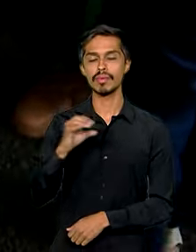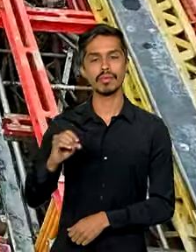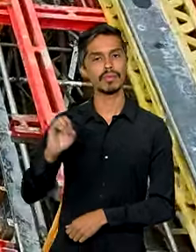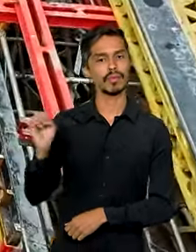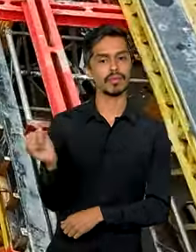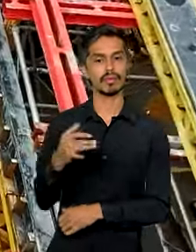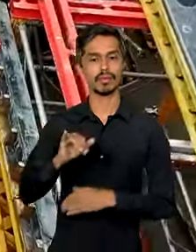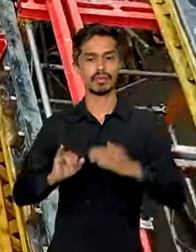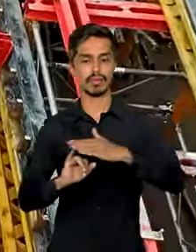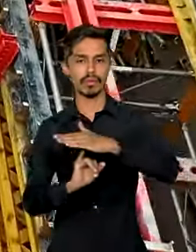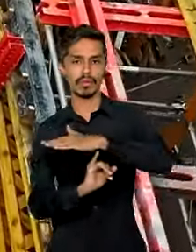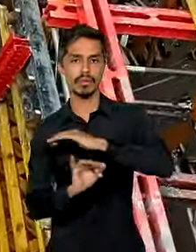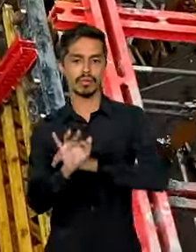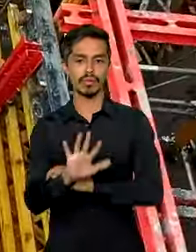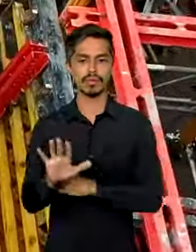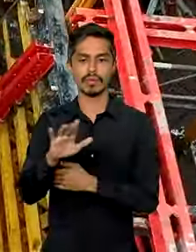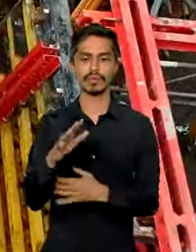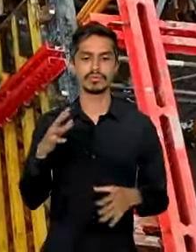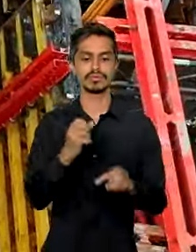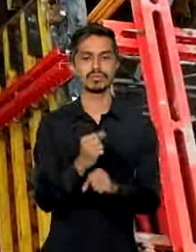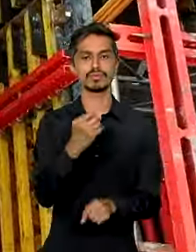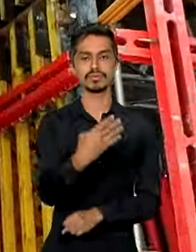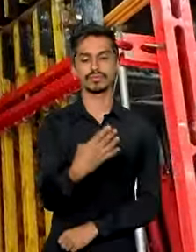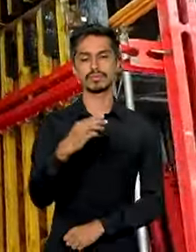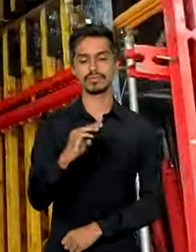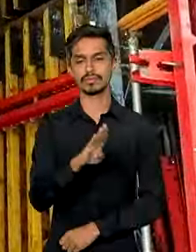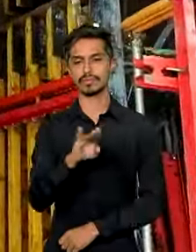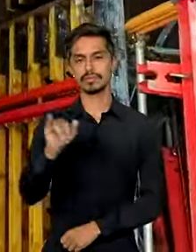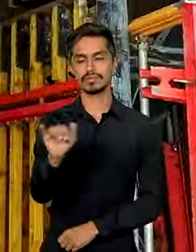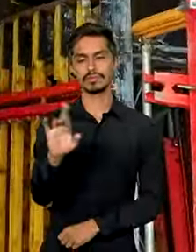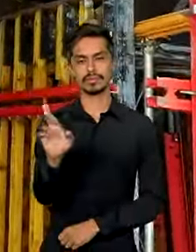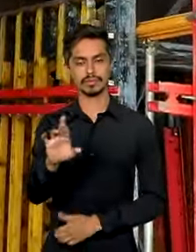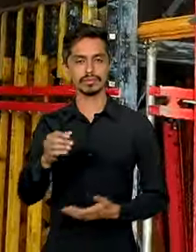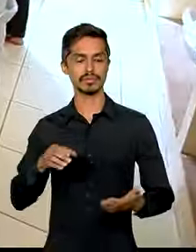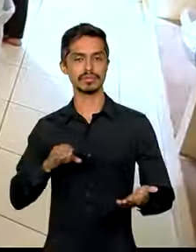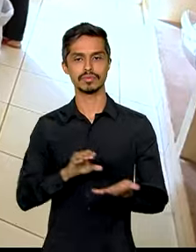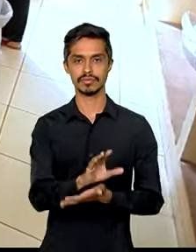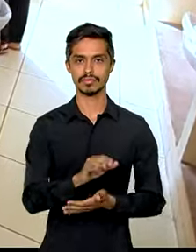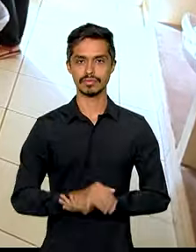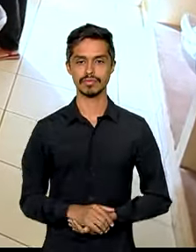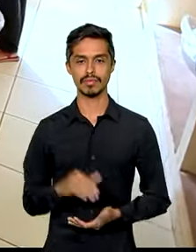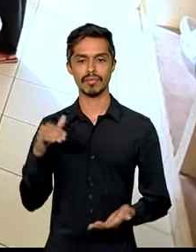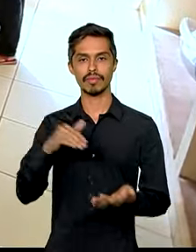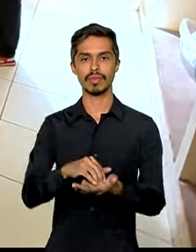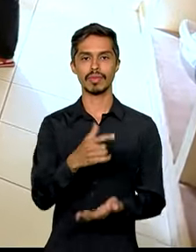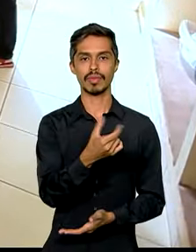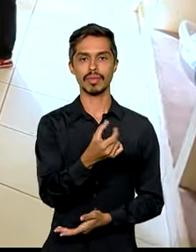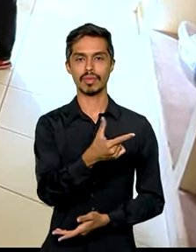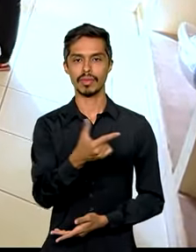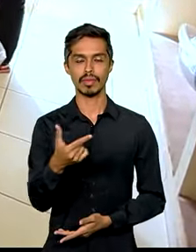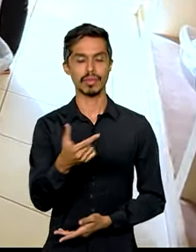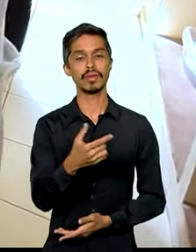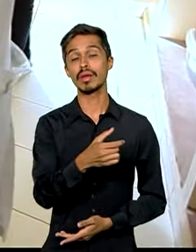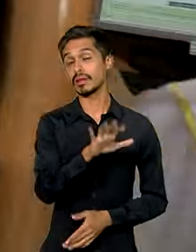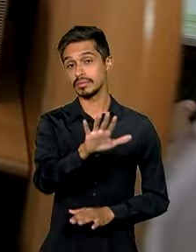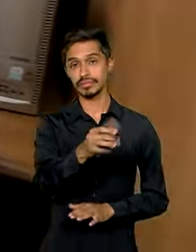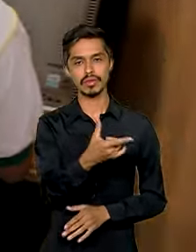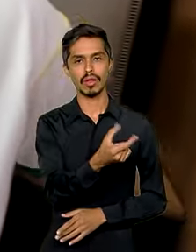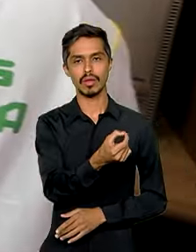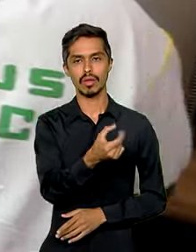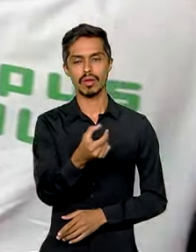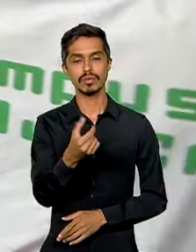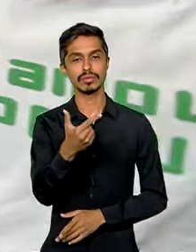federais, totalizando quase 4 bilhões em investimentos. Até 2002, o Brasil tinha